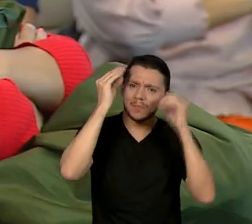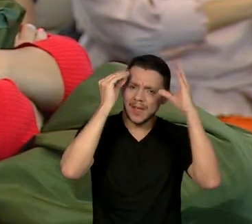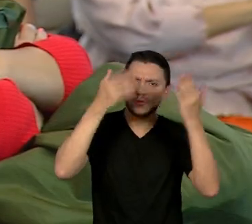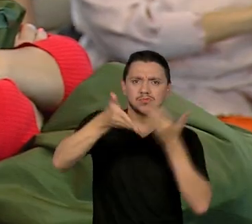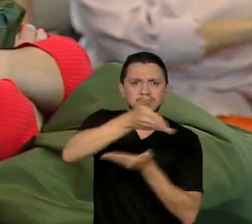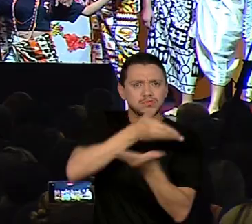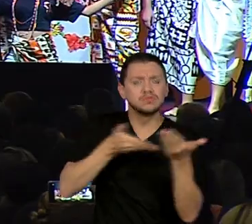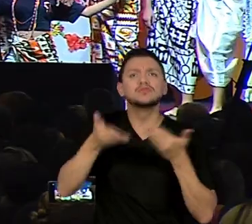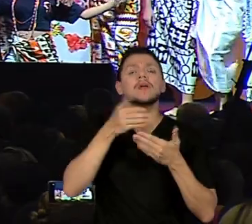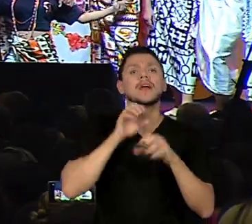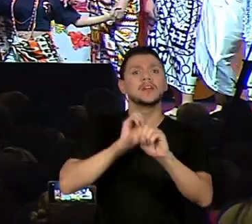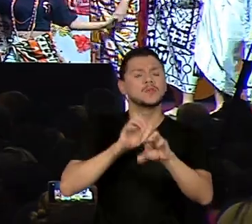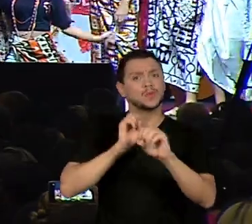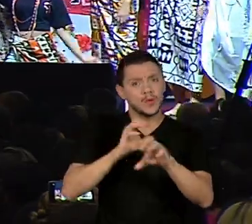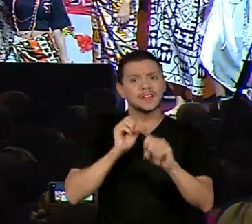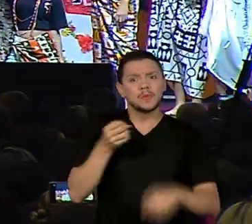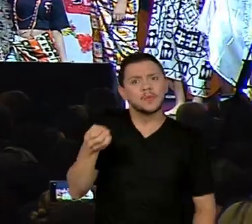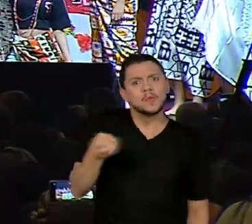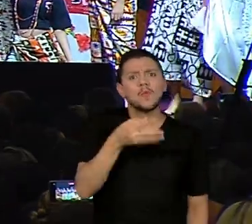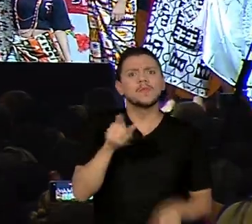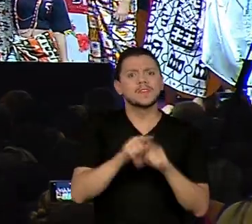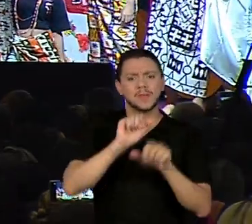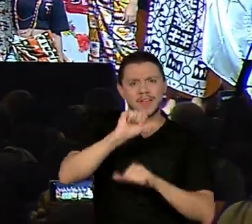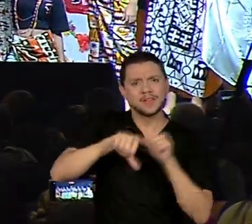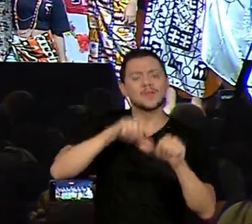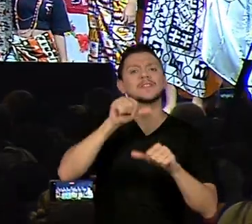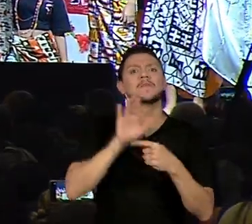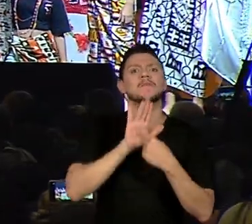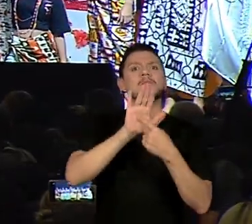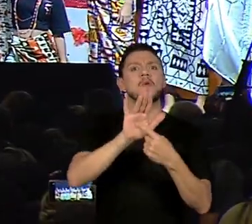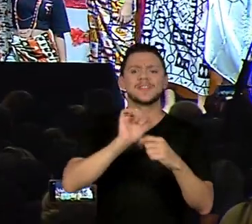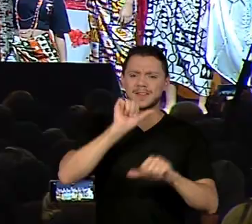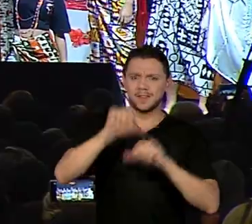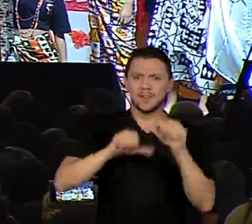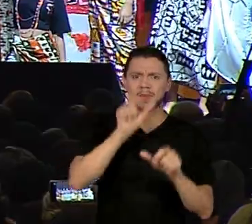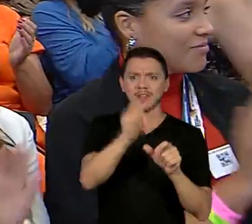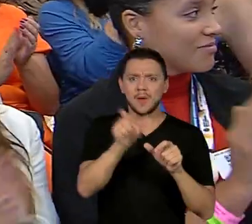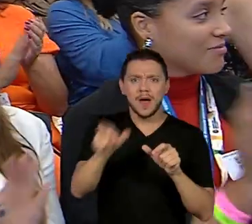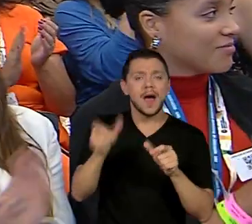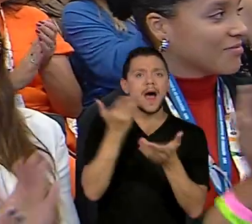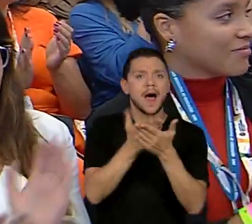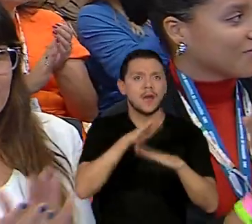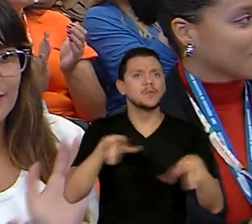atualiza, refletindo na transformação dos alunos e da sociedade.